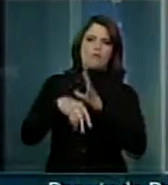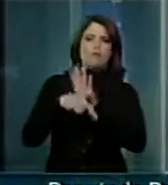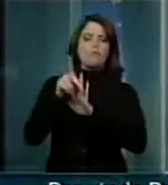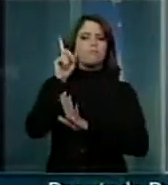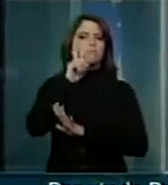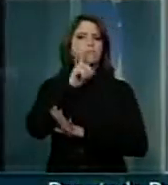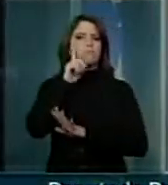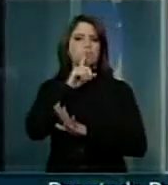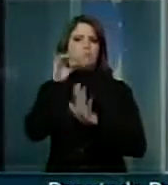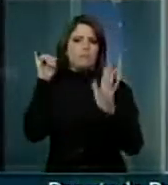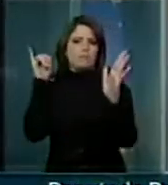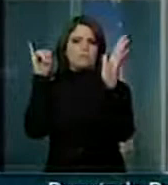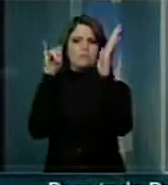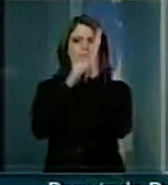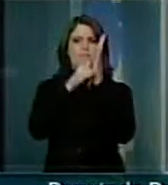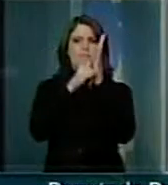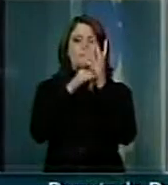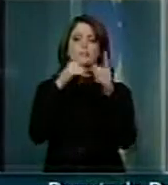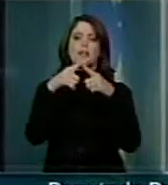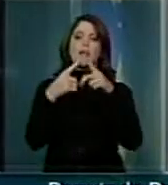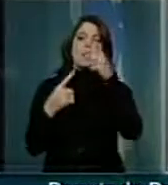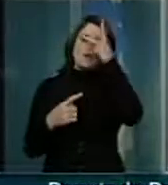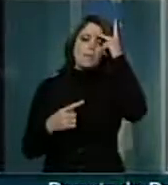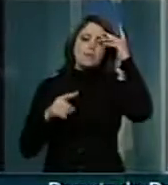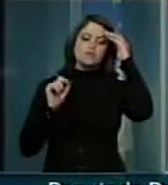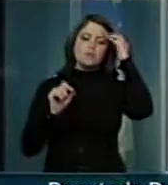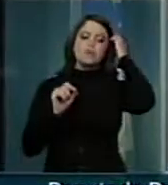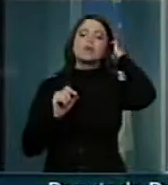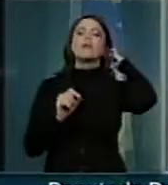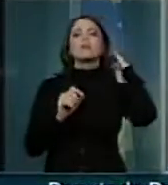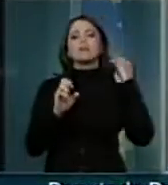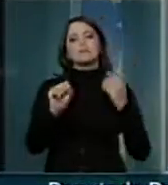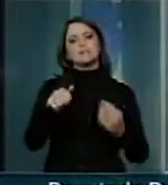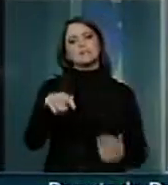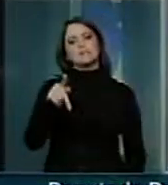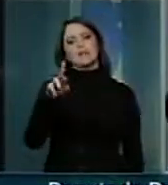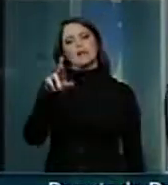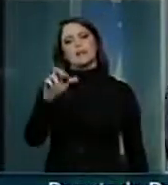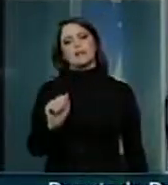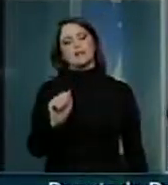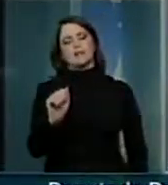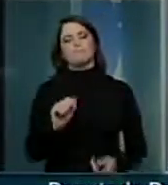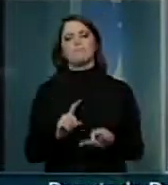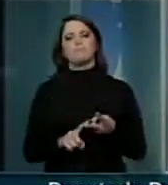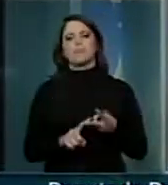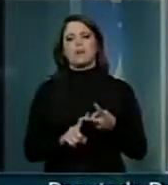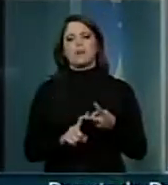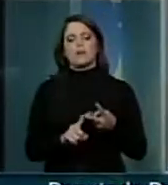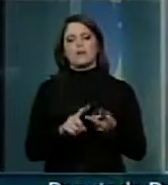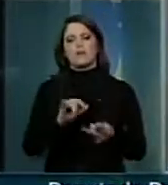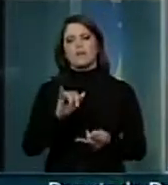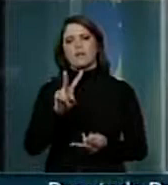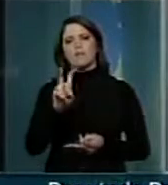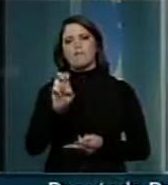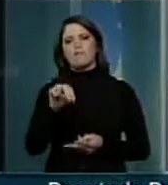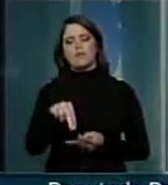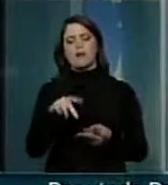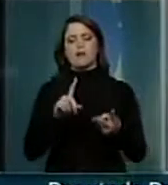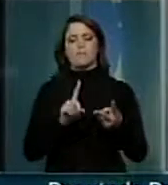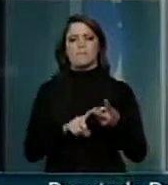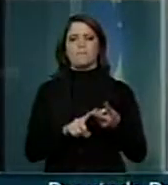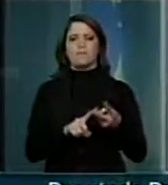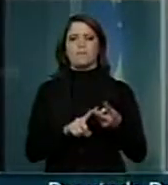de 11 de setembro, sendo eles Sandra Fajardo Smith, Ivan Quirilos